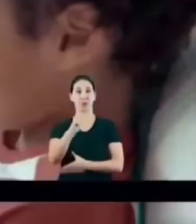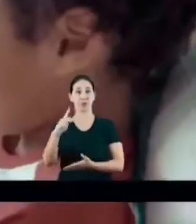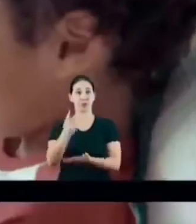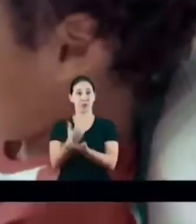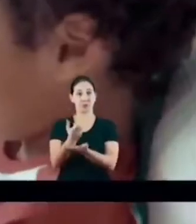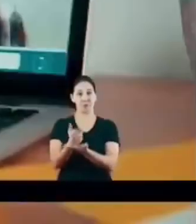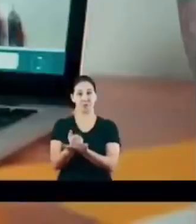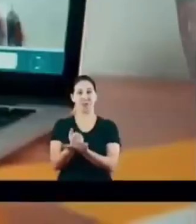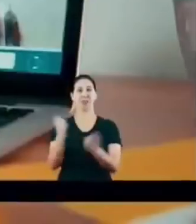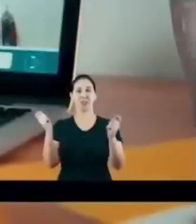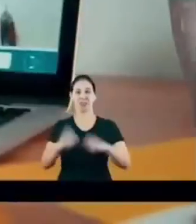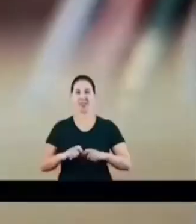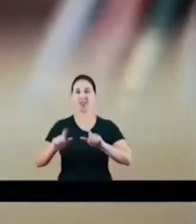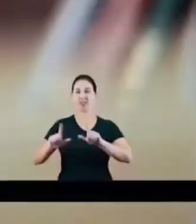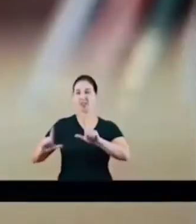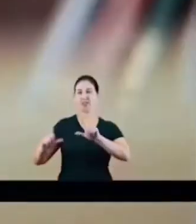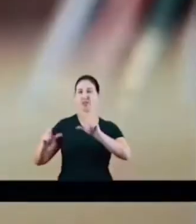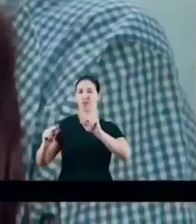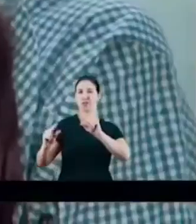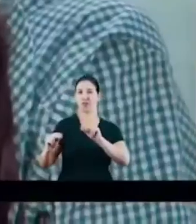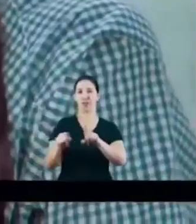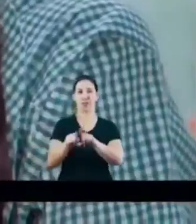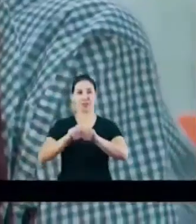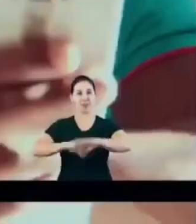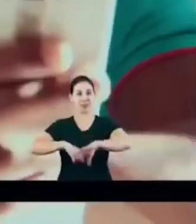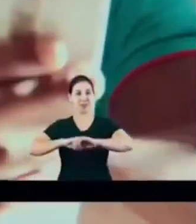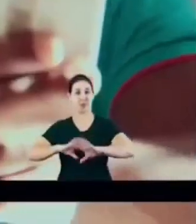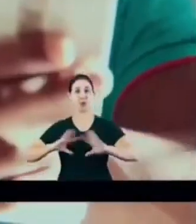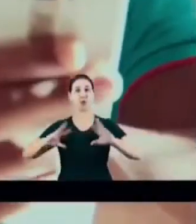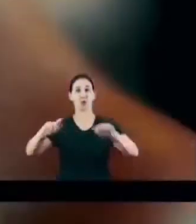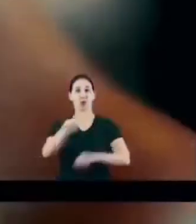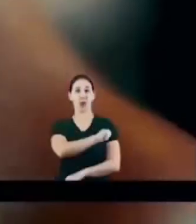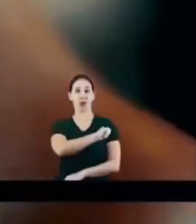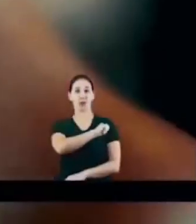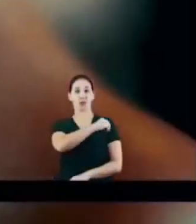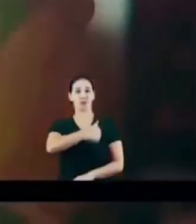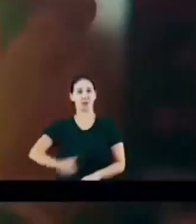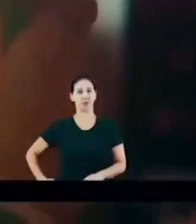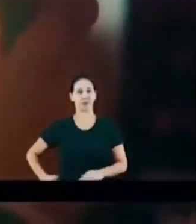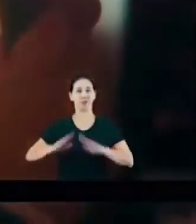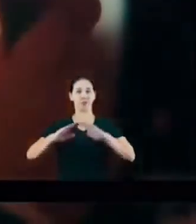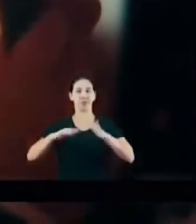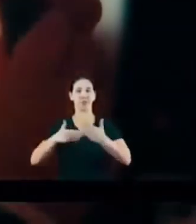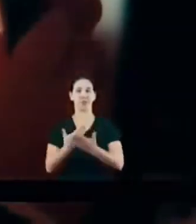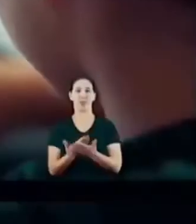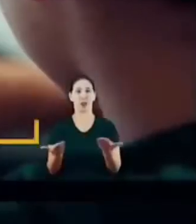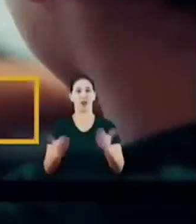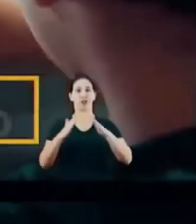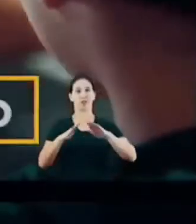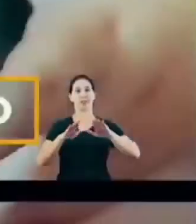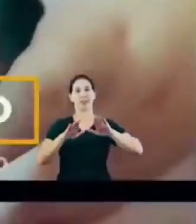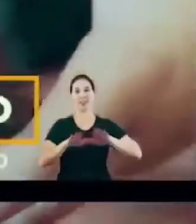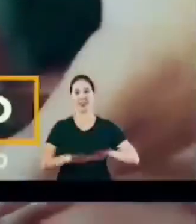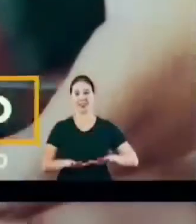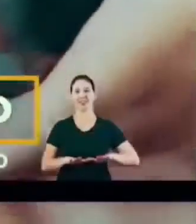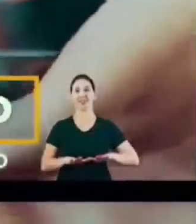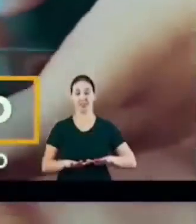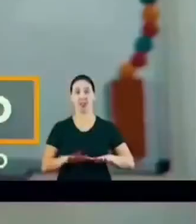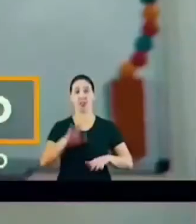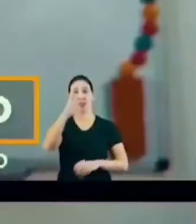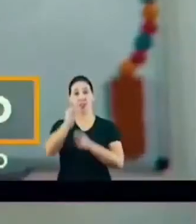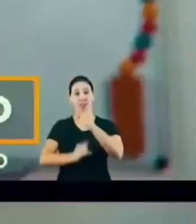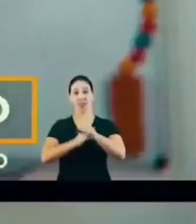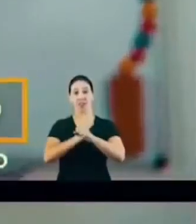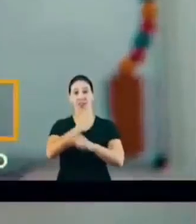online de aulas com chats para todos os estudantes da rede pública de ensino durante a quarentena. O acesso à internet é